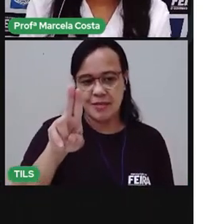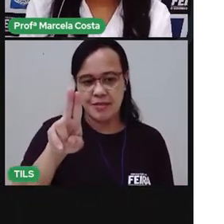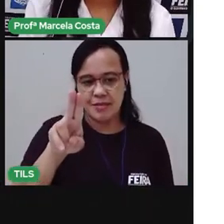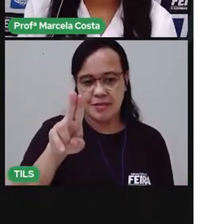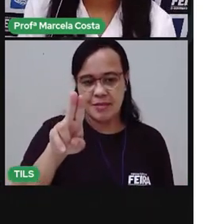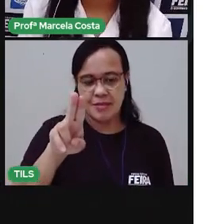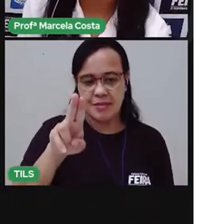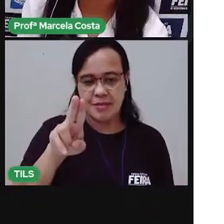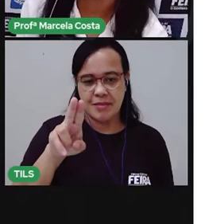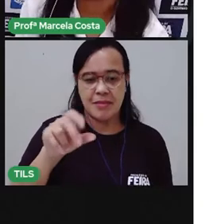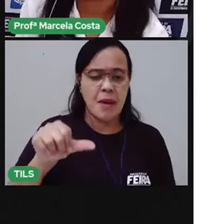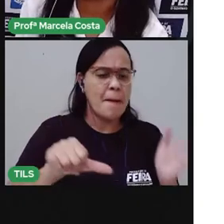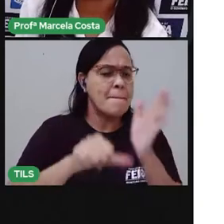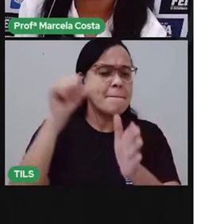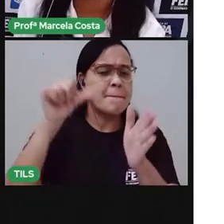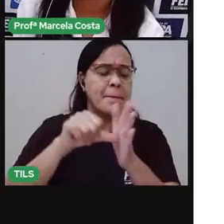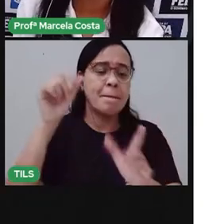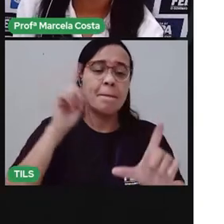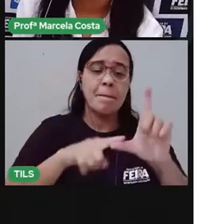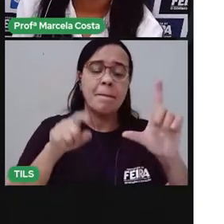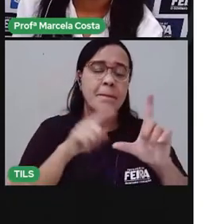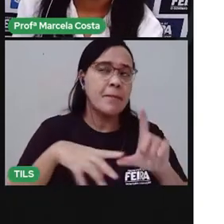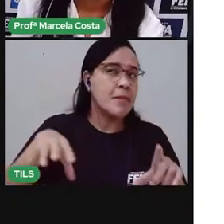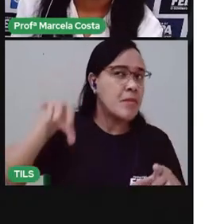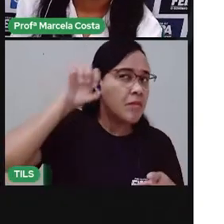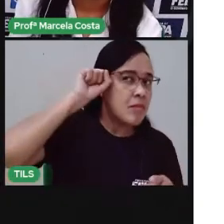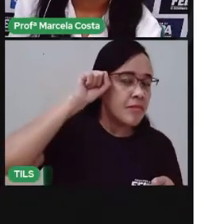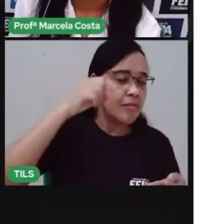Qual é a primeira letra que você tá ouvindo?